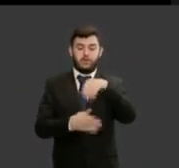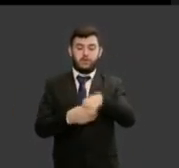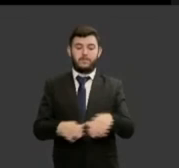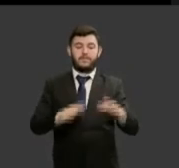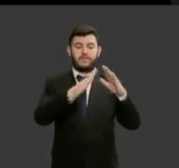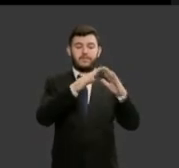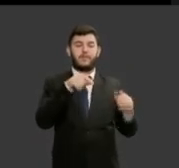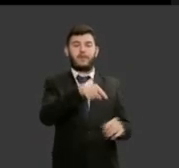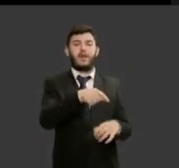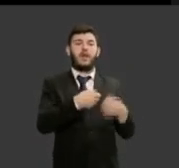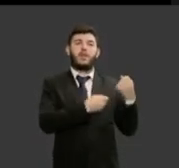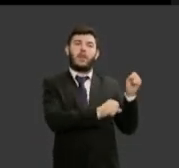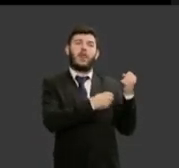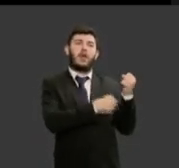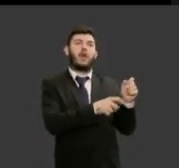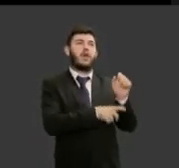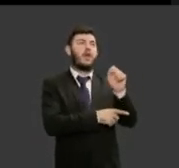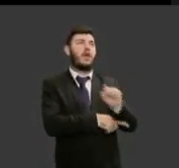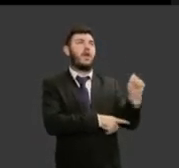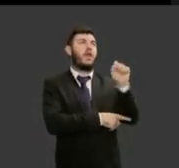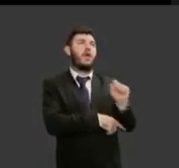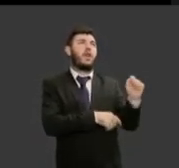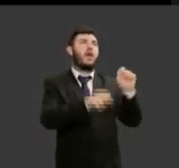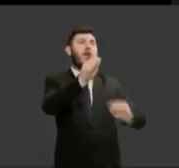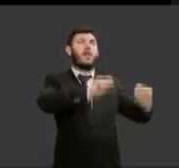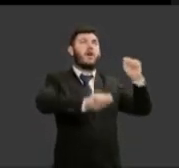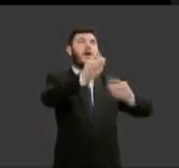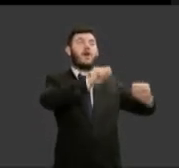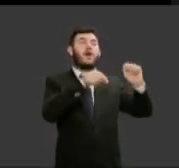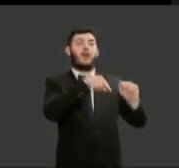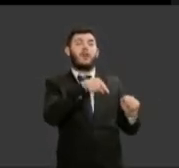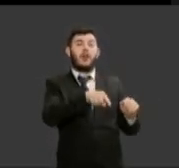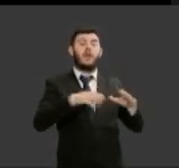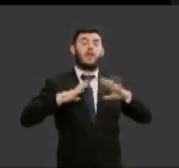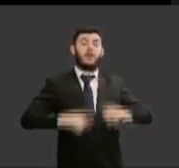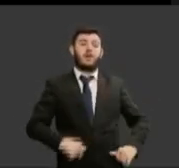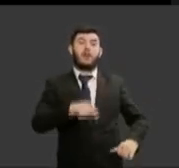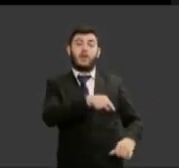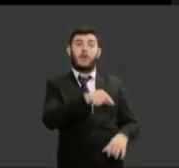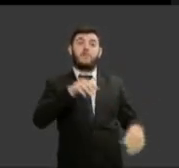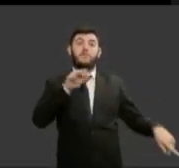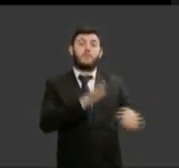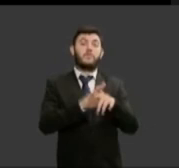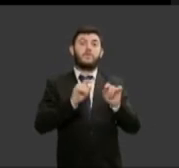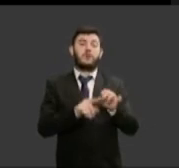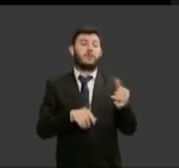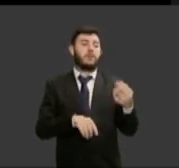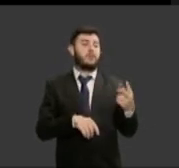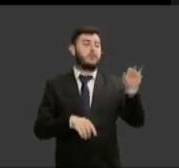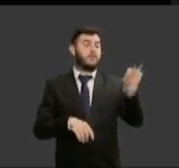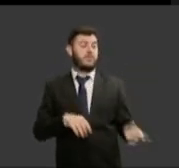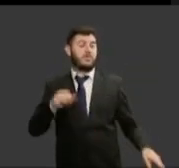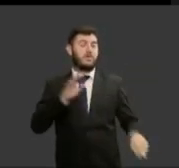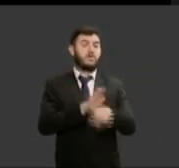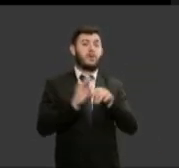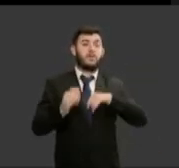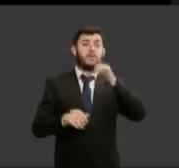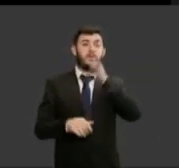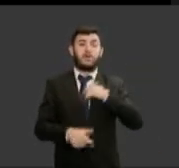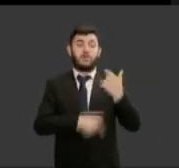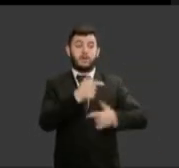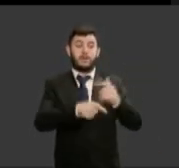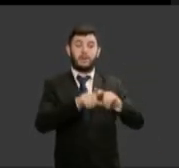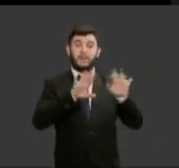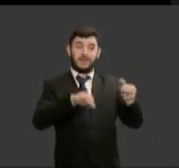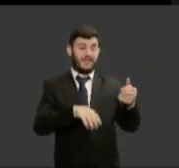que mais de 60% 92% das trabalhadoras domésticas são mulheres e mais de 60% são mulheres negras